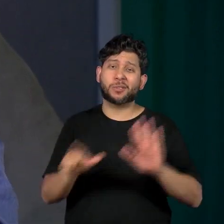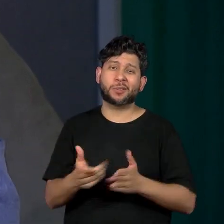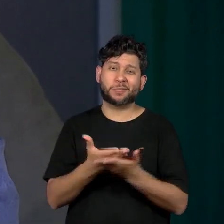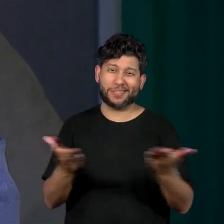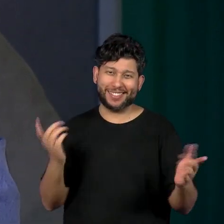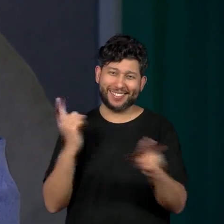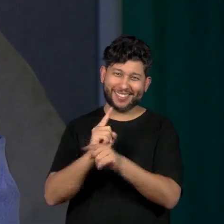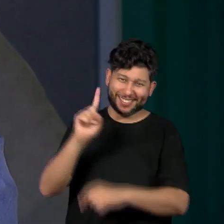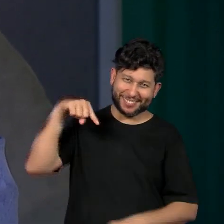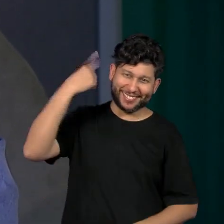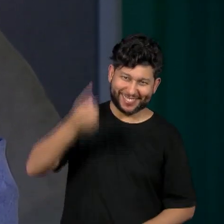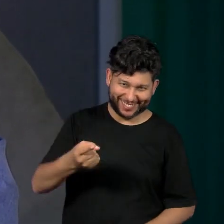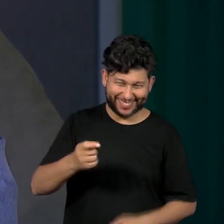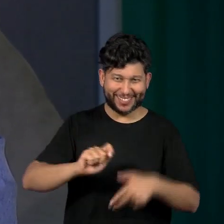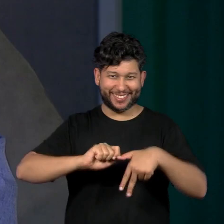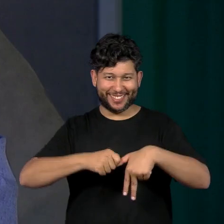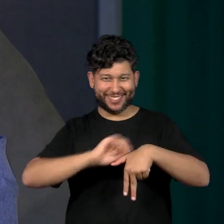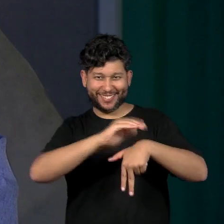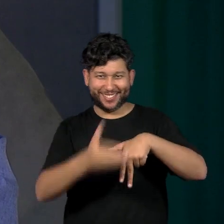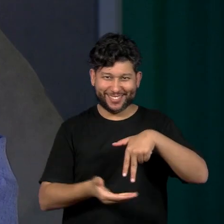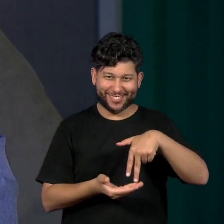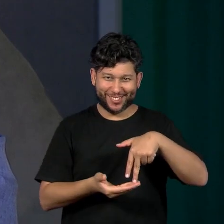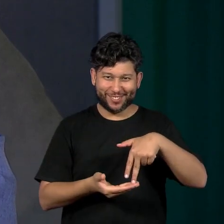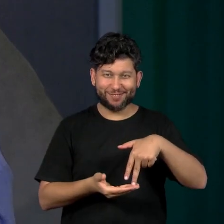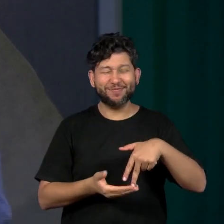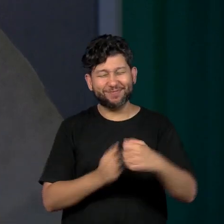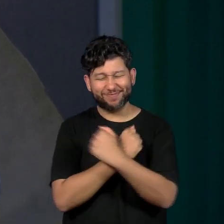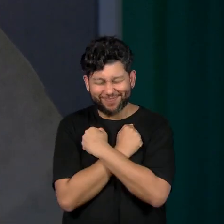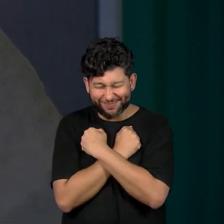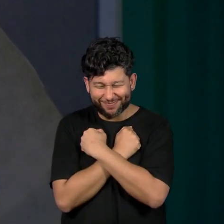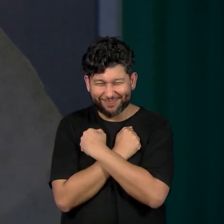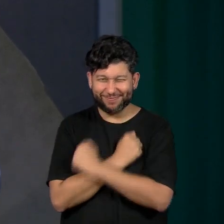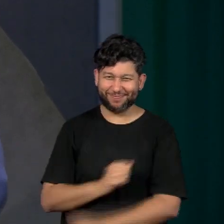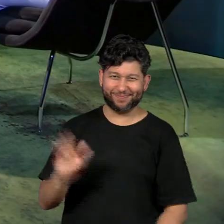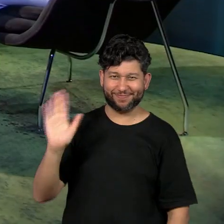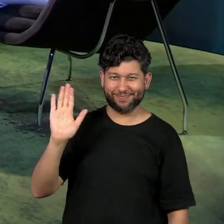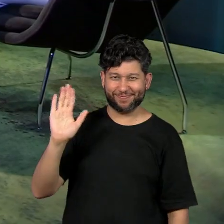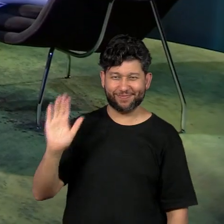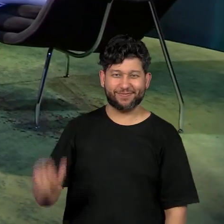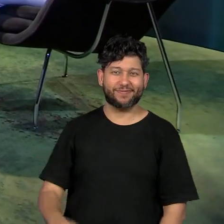e até o nosso próximo programa Negros em Foco. Abraços, tchau.